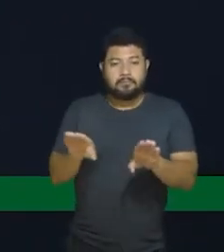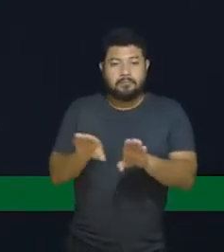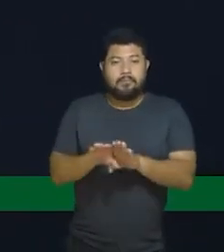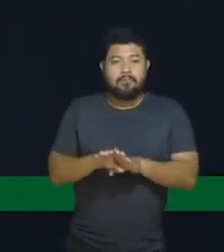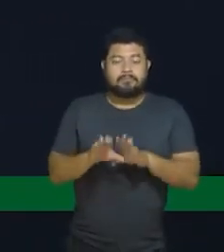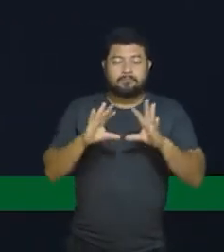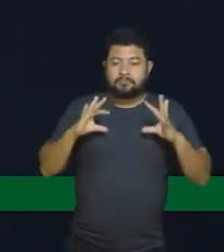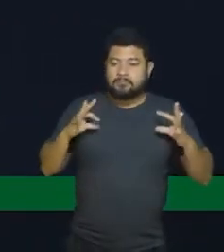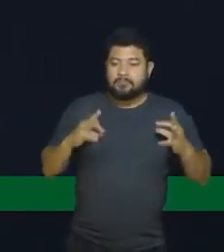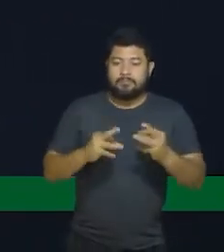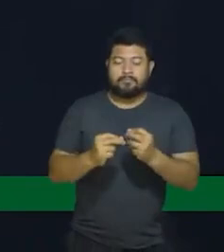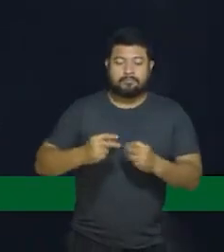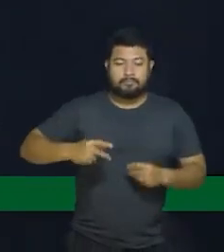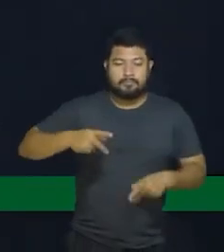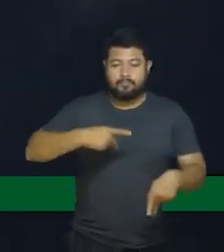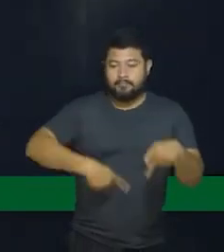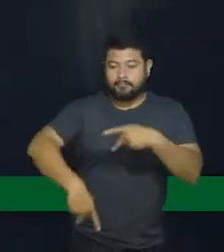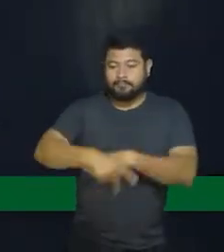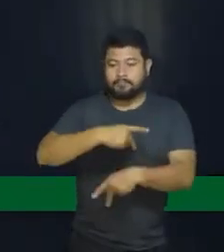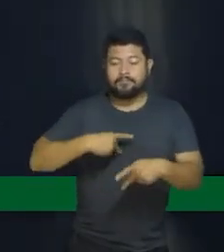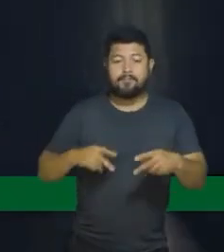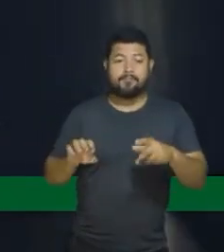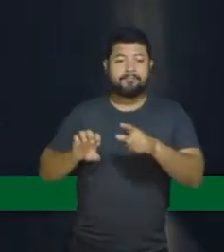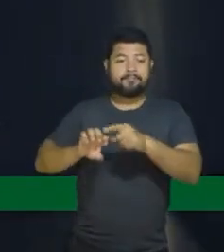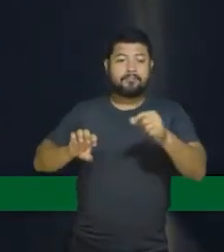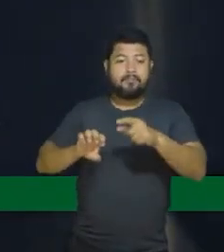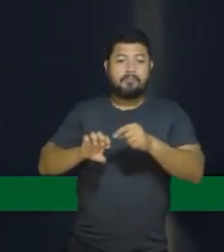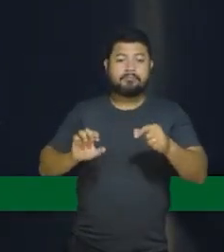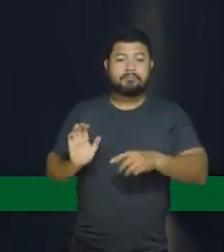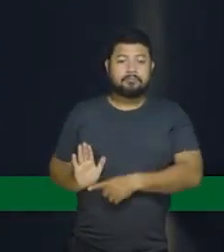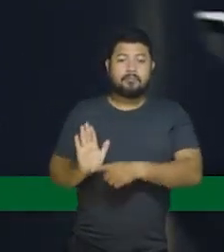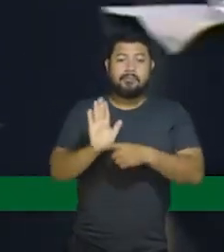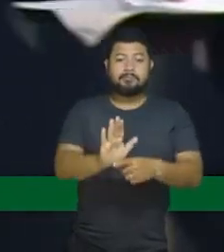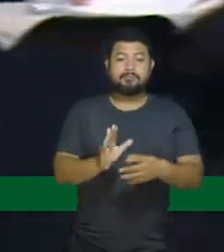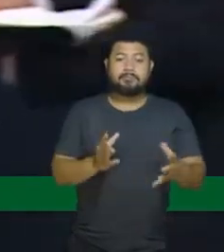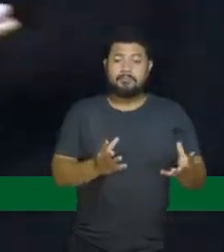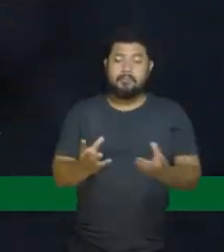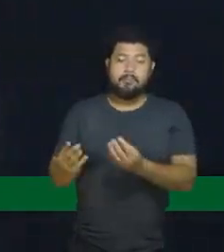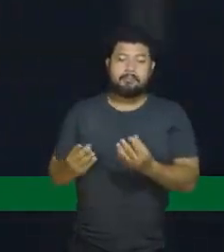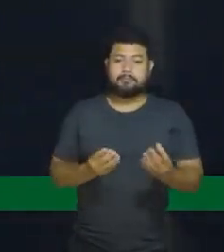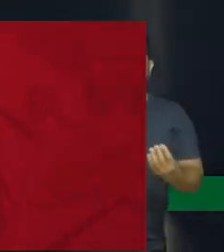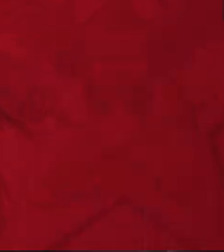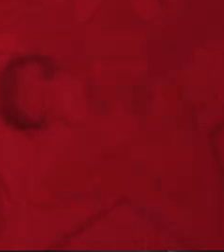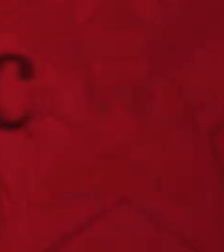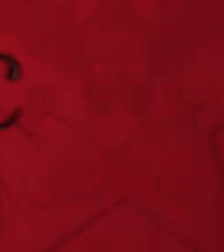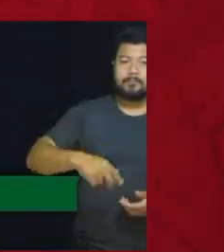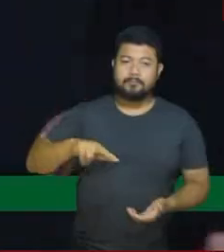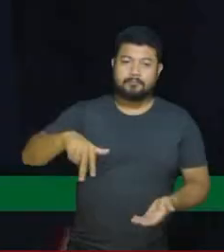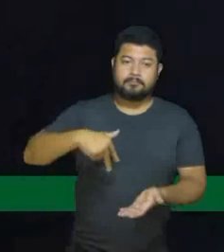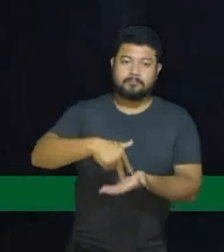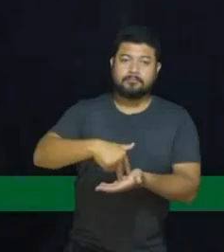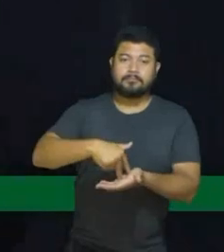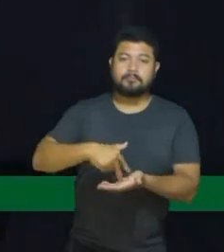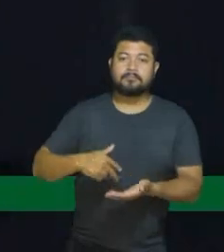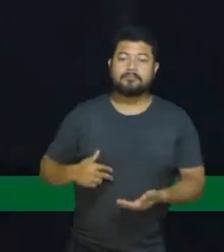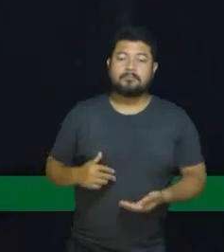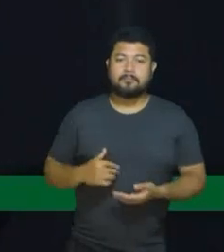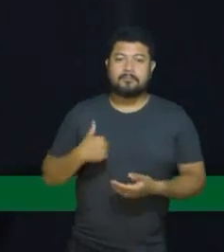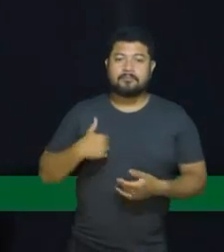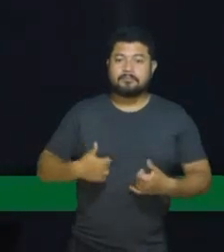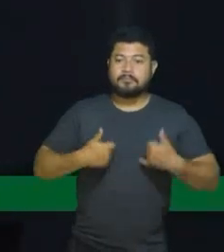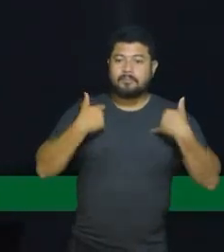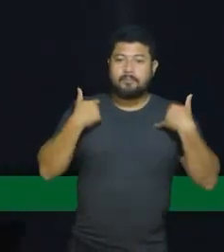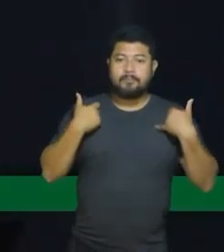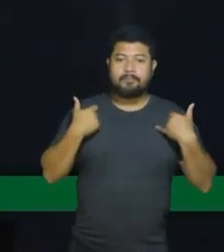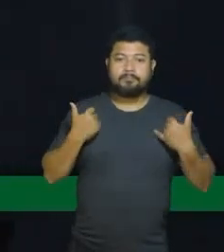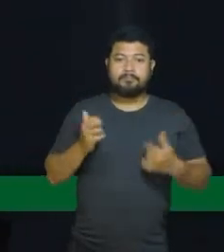e empresários que nos ajudam de maneira incessante. Rafael Grilo, o presidente